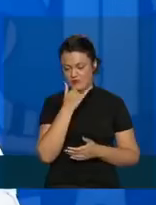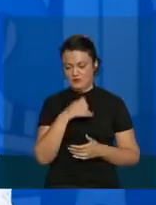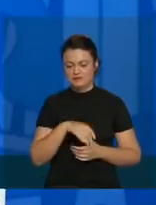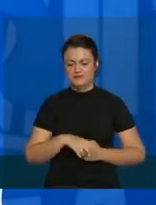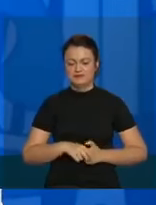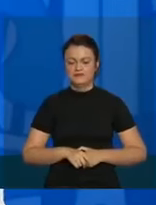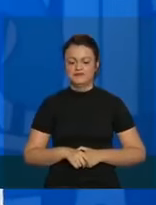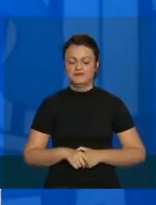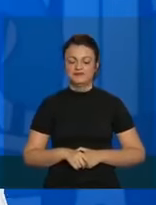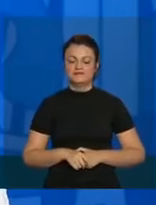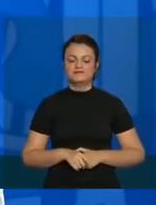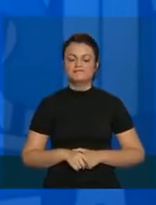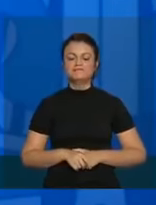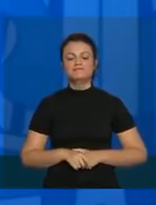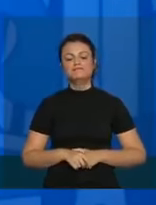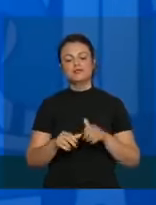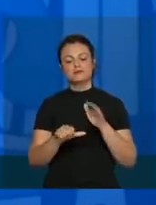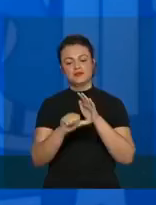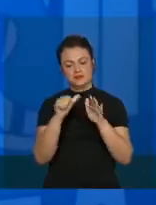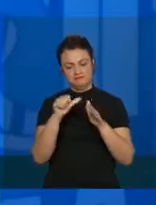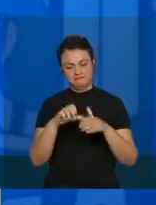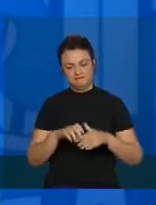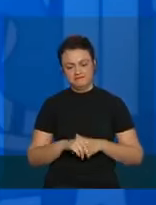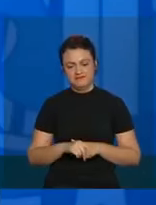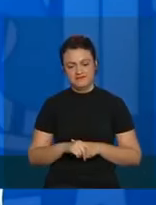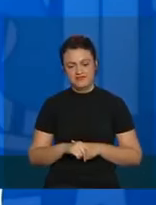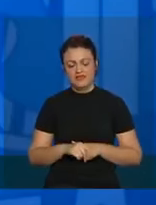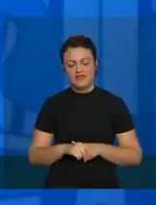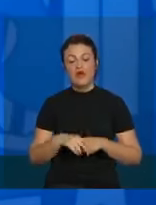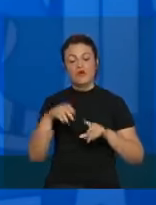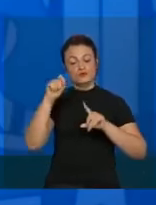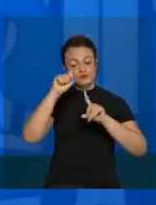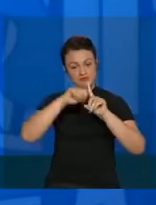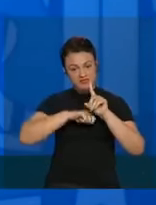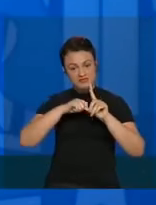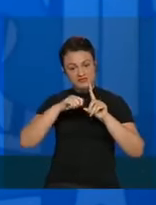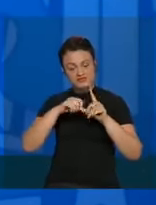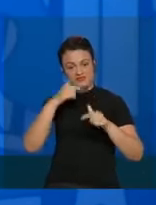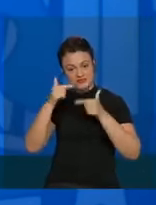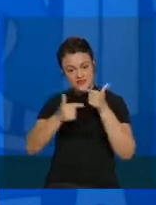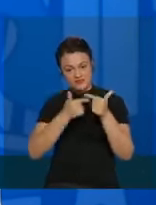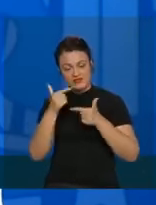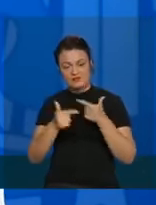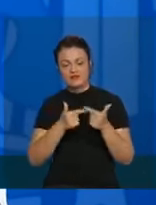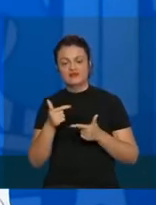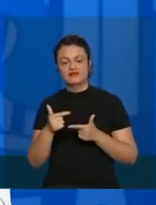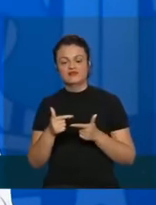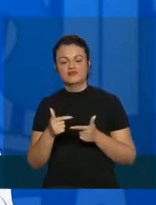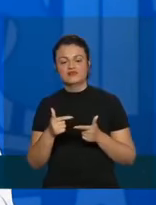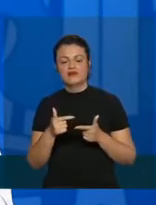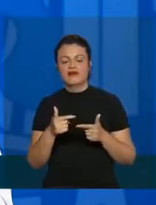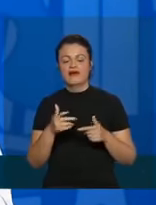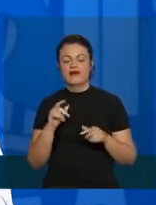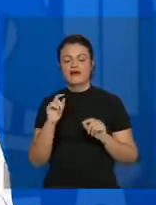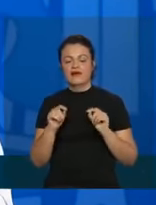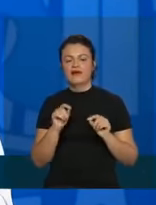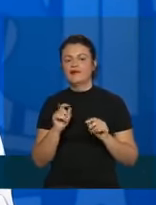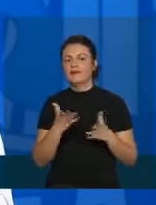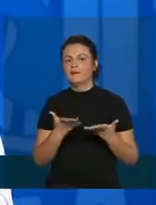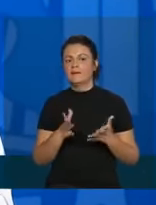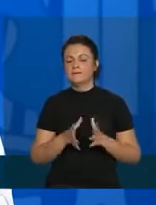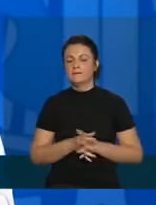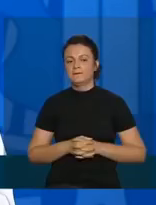Bom, vamos lá. Primeira parte. Os meses que a gente vem trabalhando, a gente não trabalha...